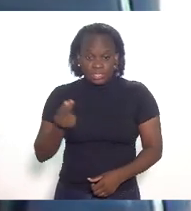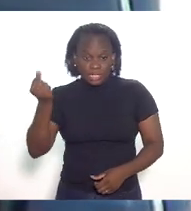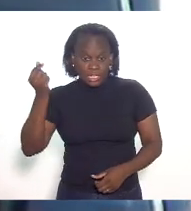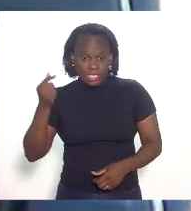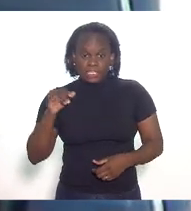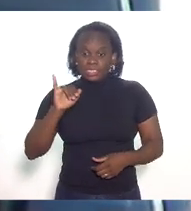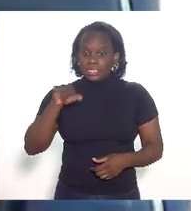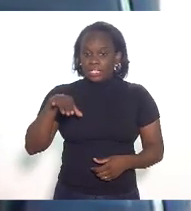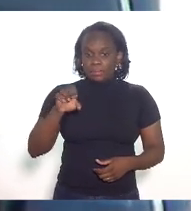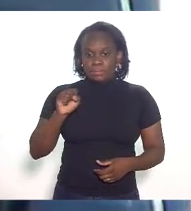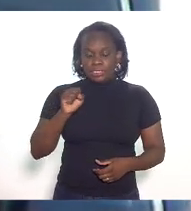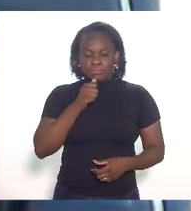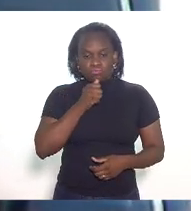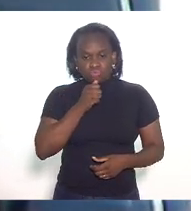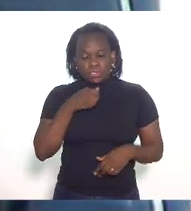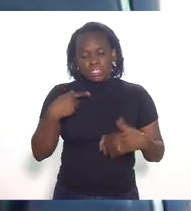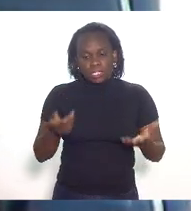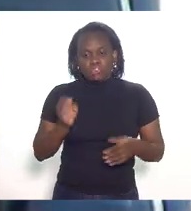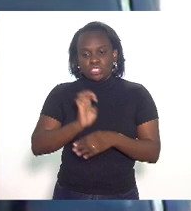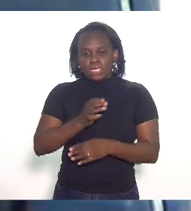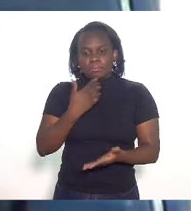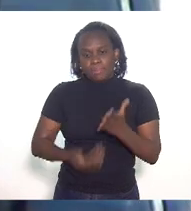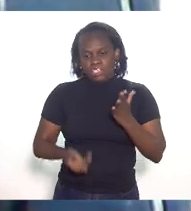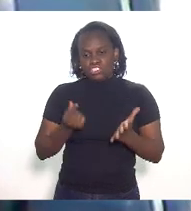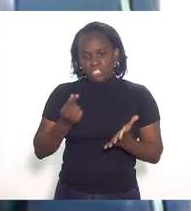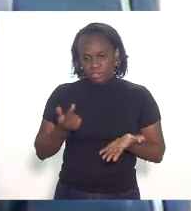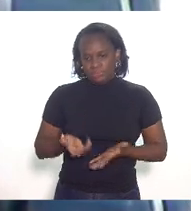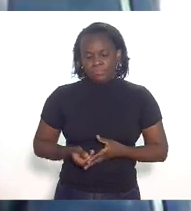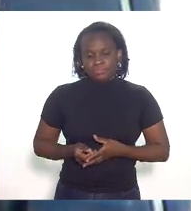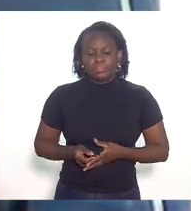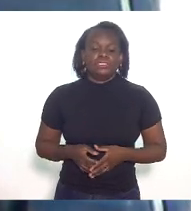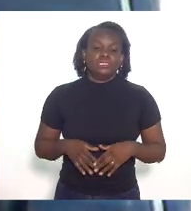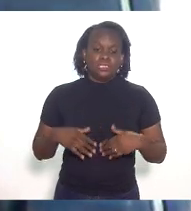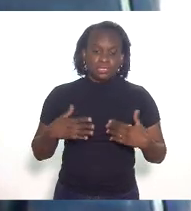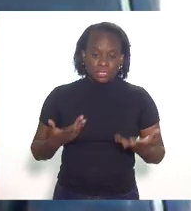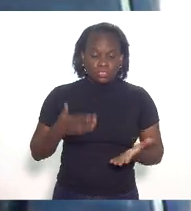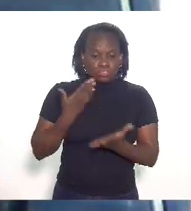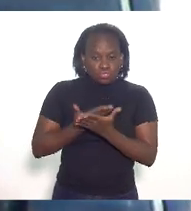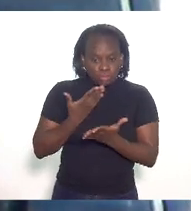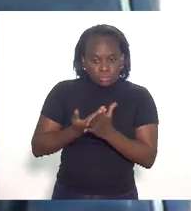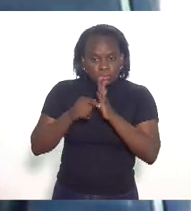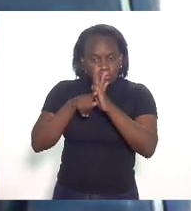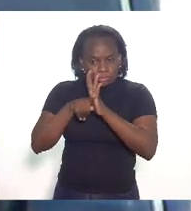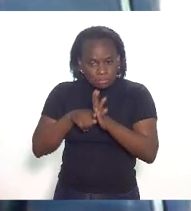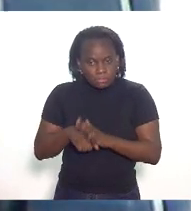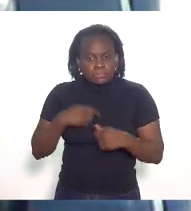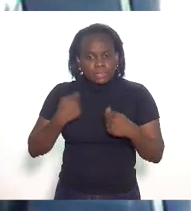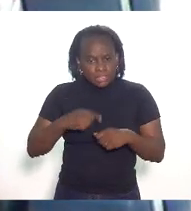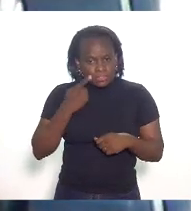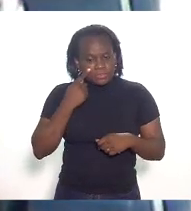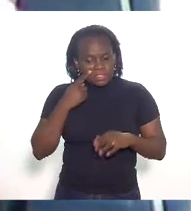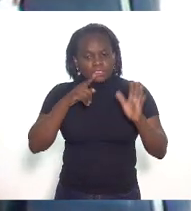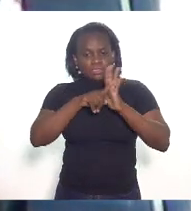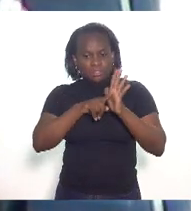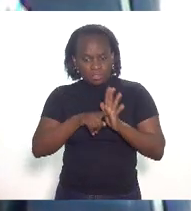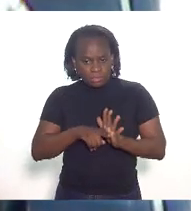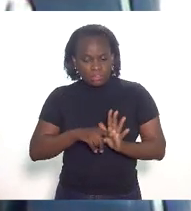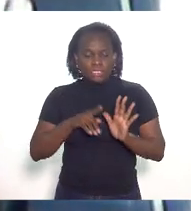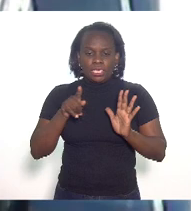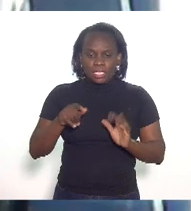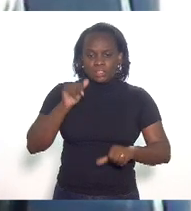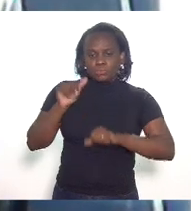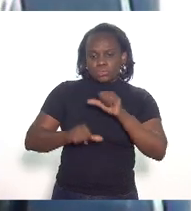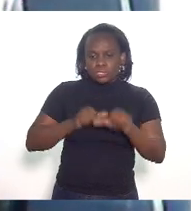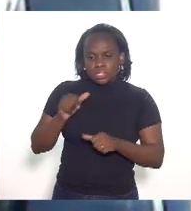sem ICMS então o estado perde a arrecadação então nesse aspecto esses estudos devem levar isso em conta e verificar se essa